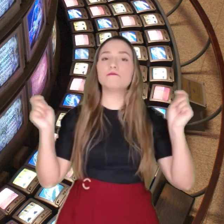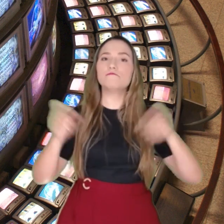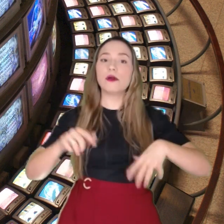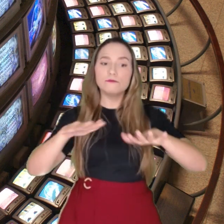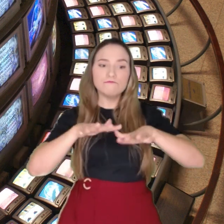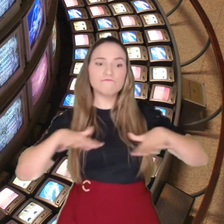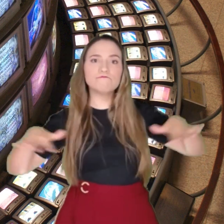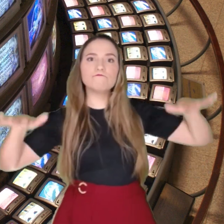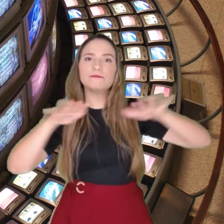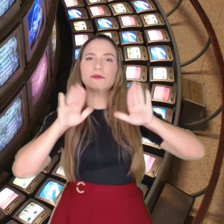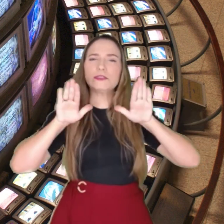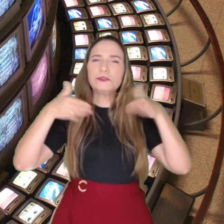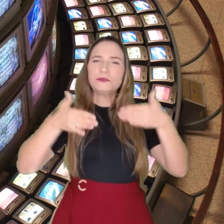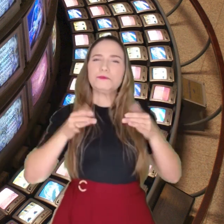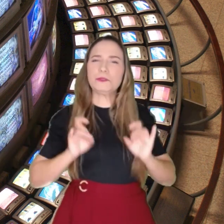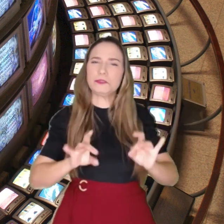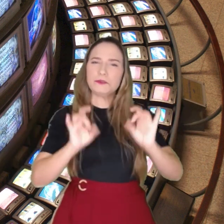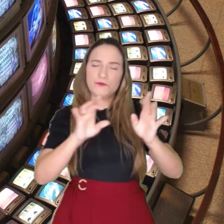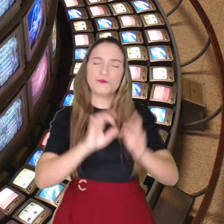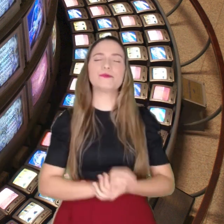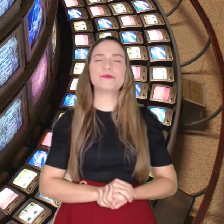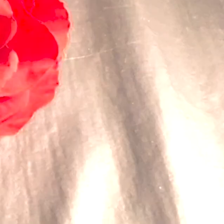atmosferas específicas.